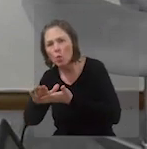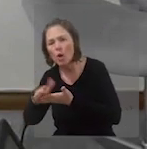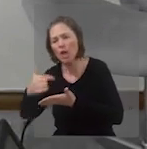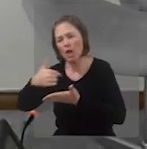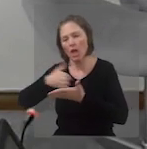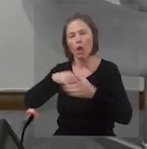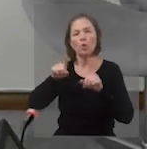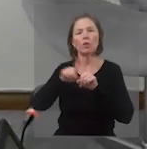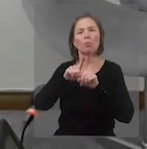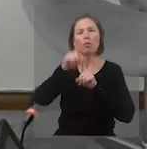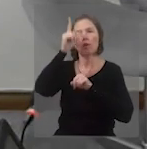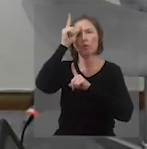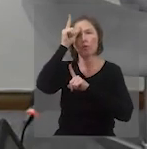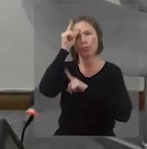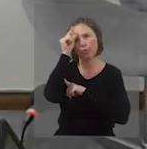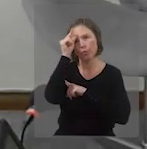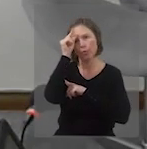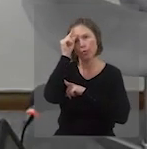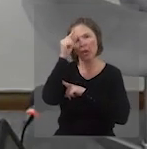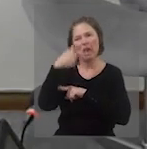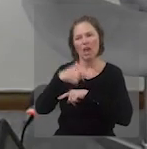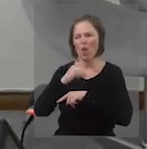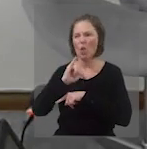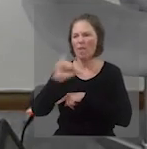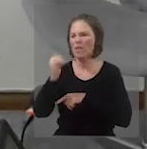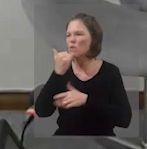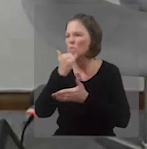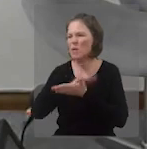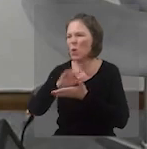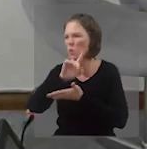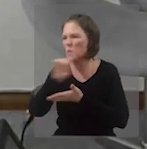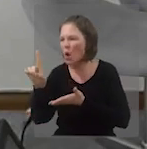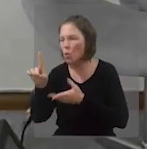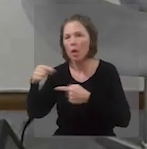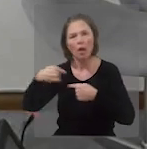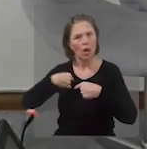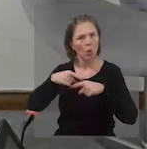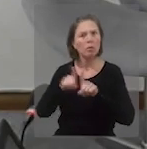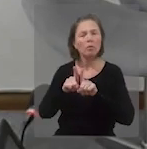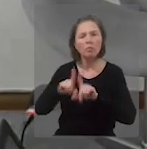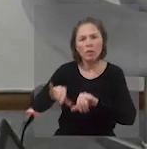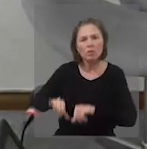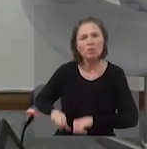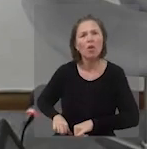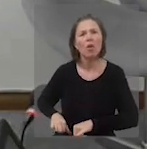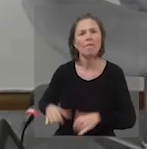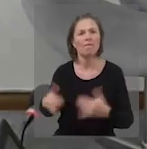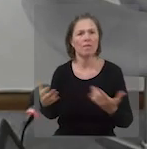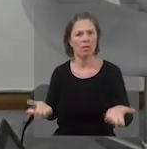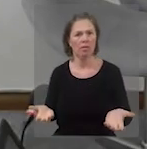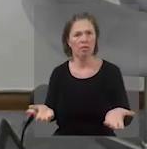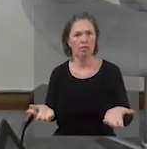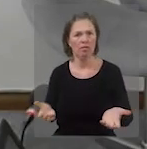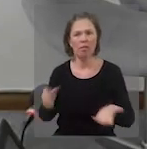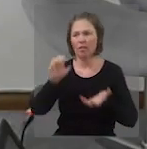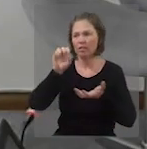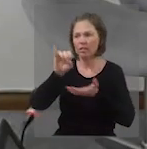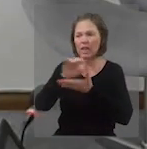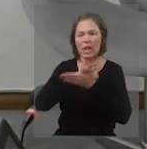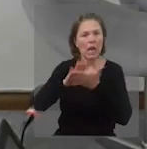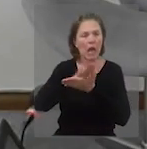talvez, e eu vou dizer, não te perdoo. quer dizer, a pessoa está se maltratando, está se... E aí diz o que? Cristo disse, você não perdoa,